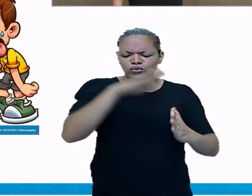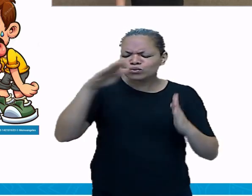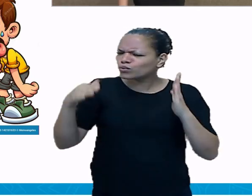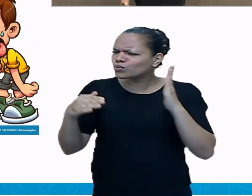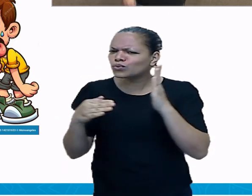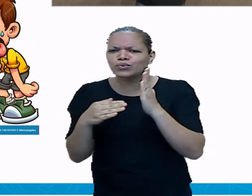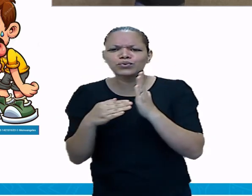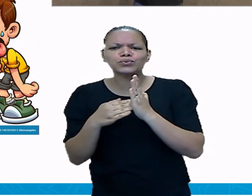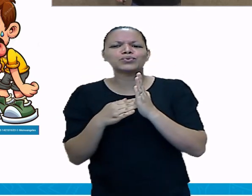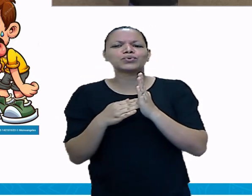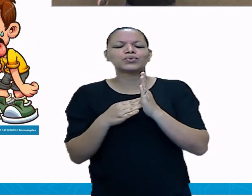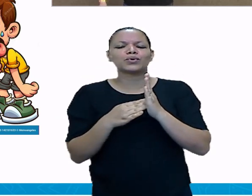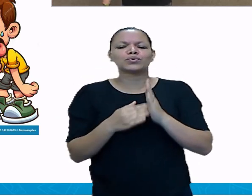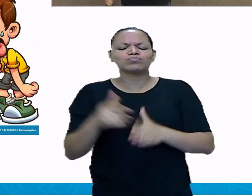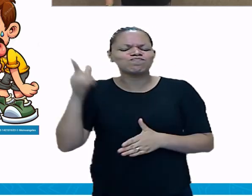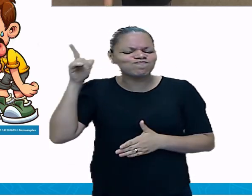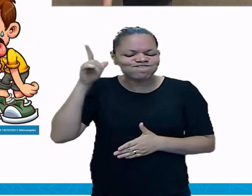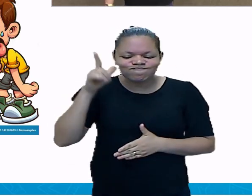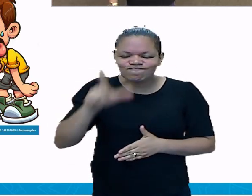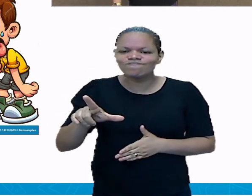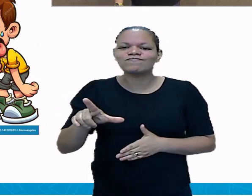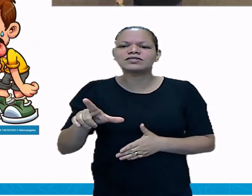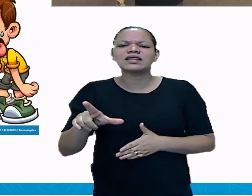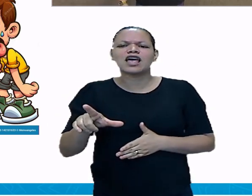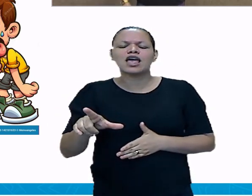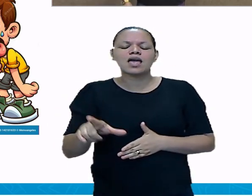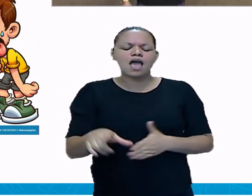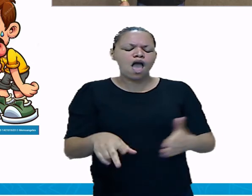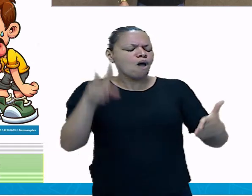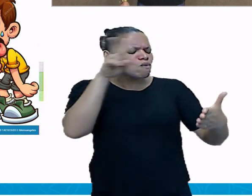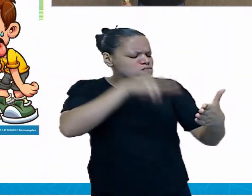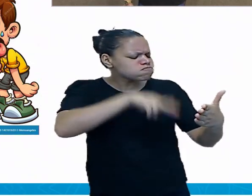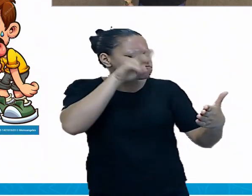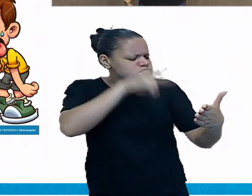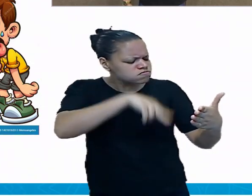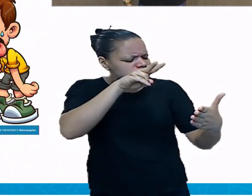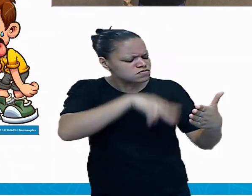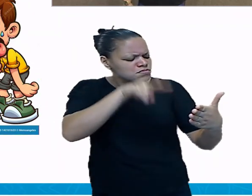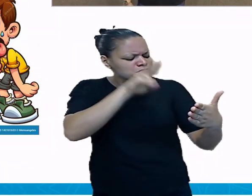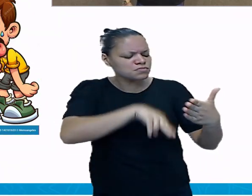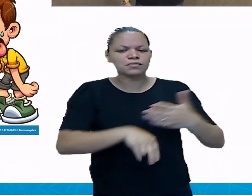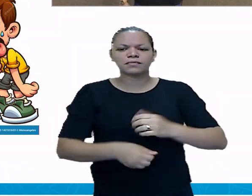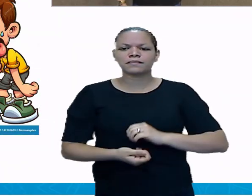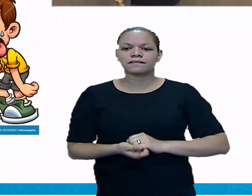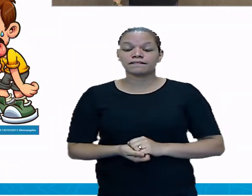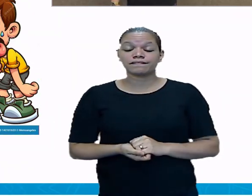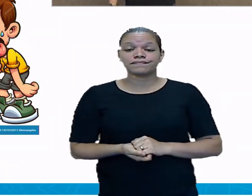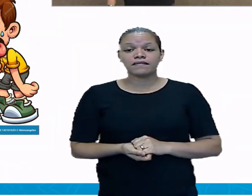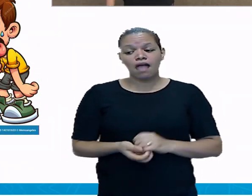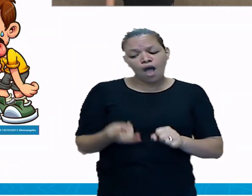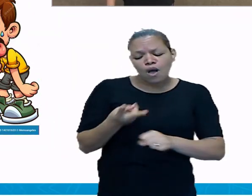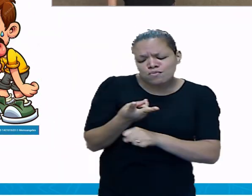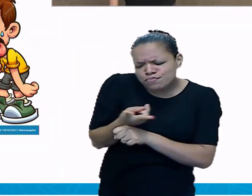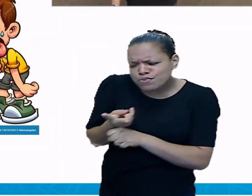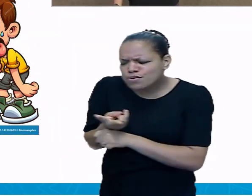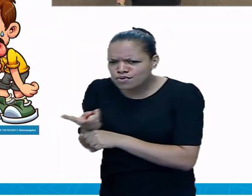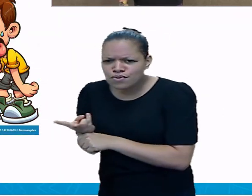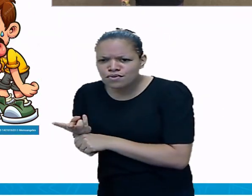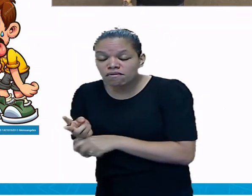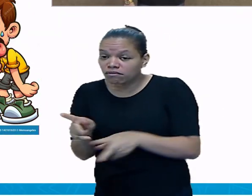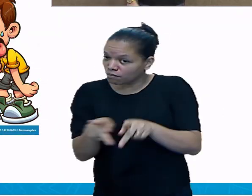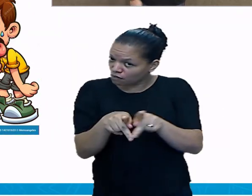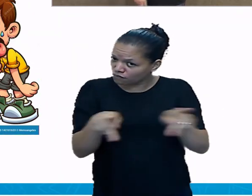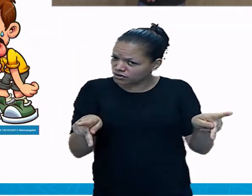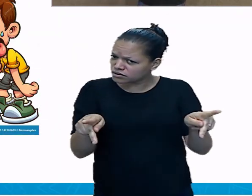só se consegue através de muita leitura. Procure seu professor no caso de